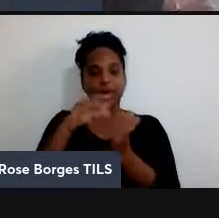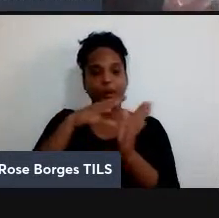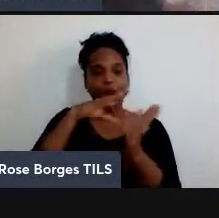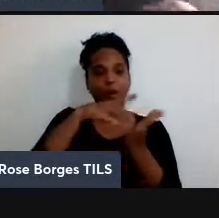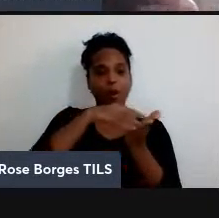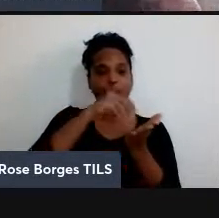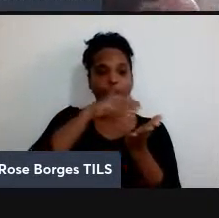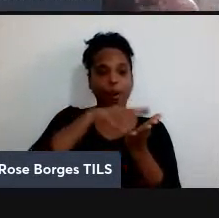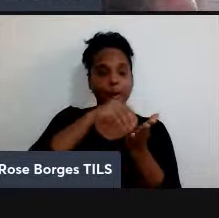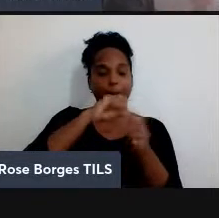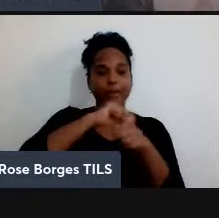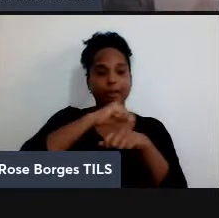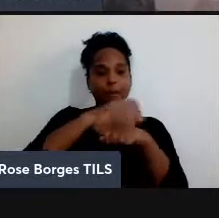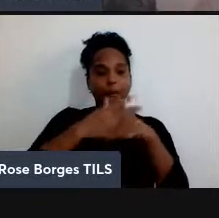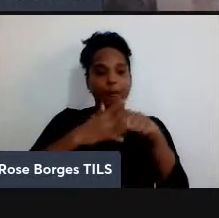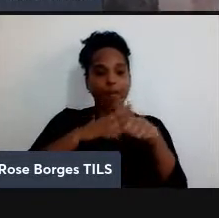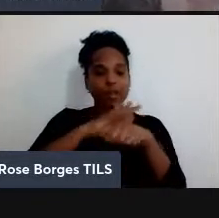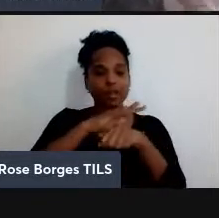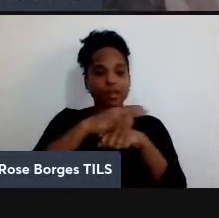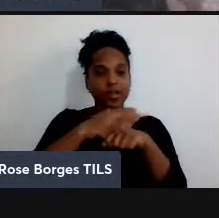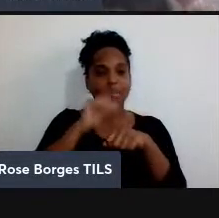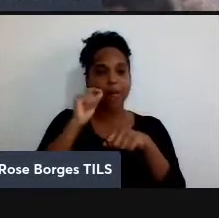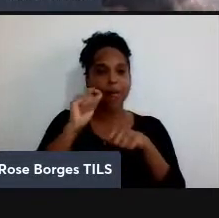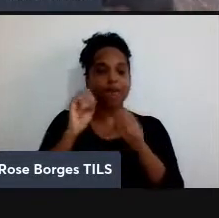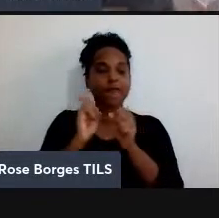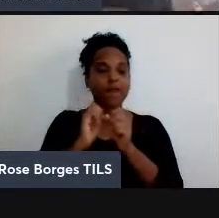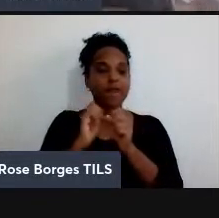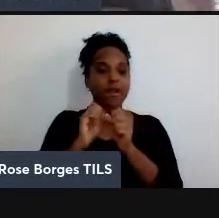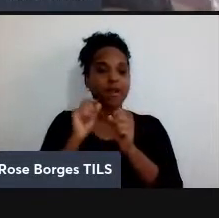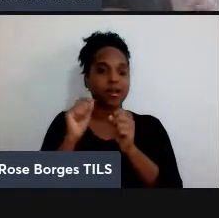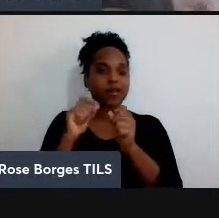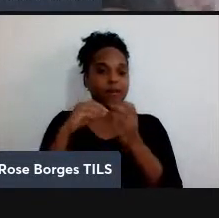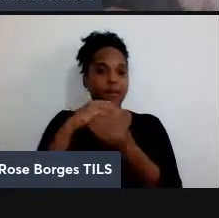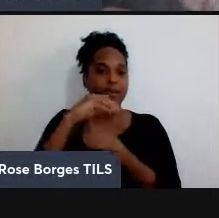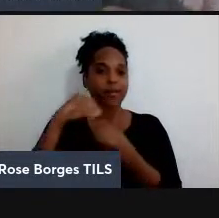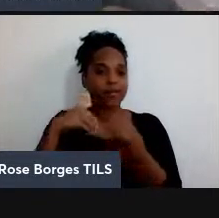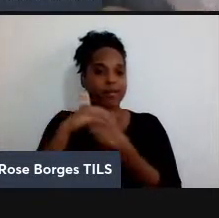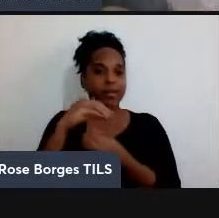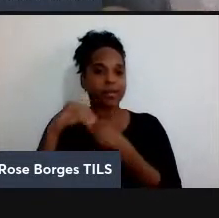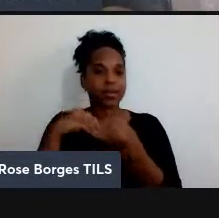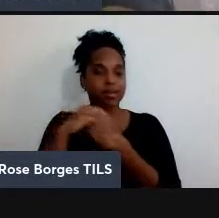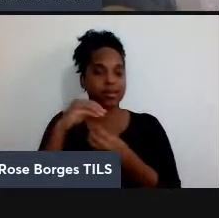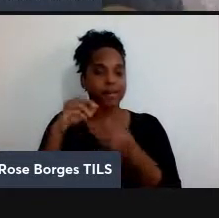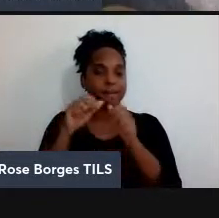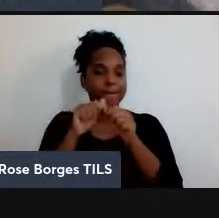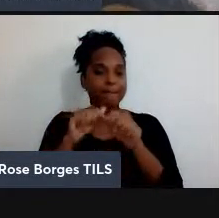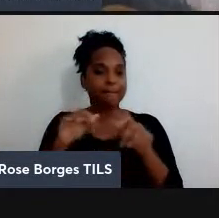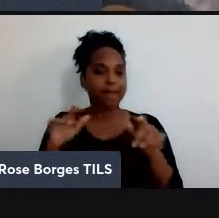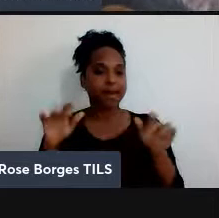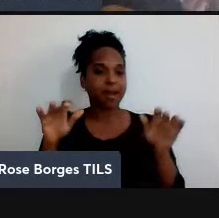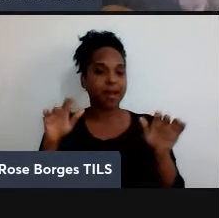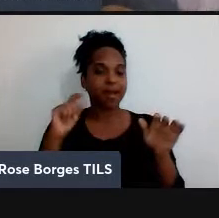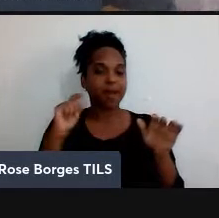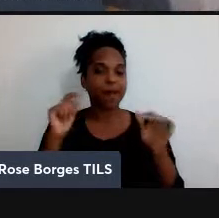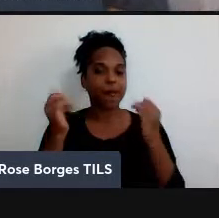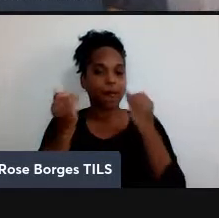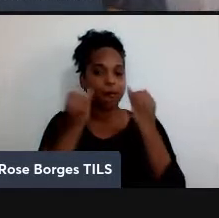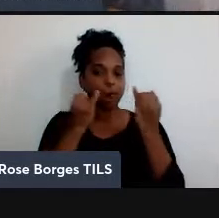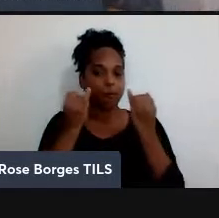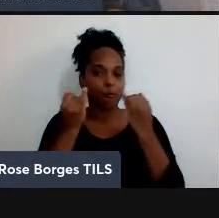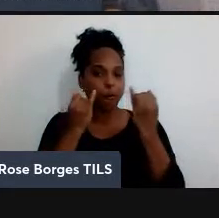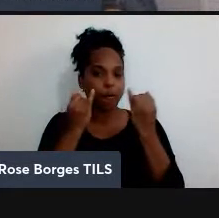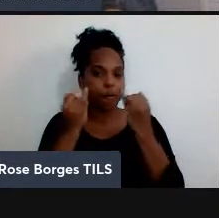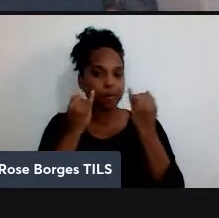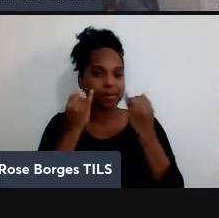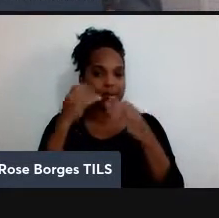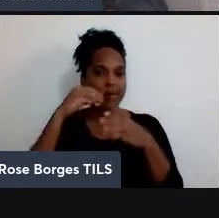cópia. Ela gera emaranhamento. Ela distribui de forma não local a informação entre os constituintes